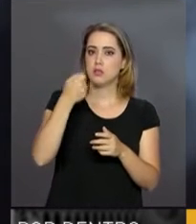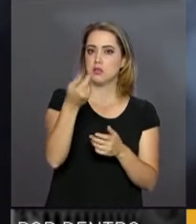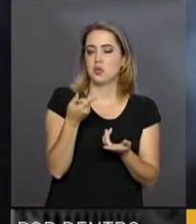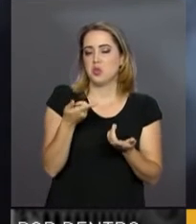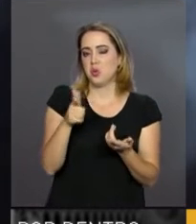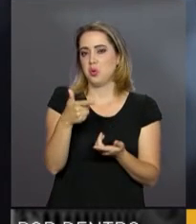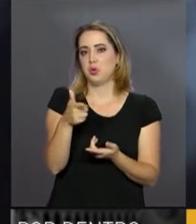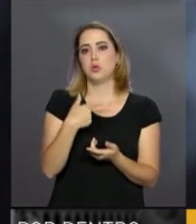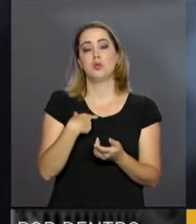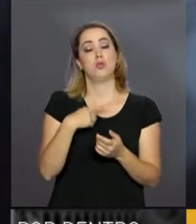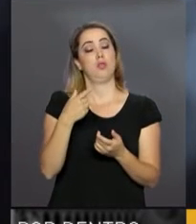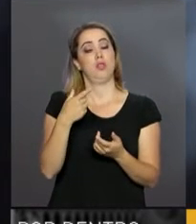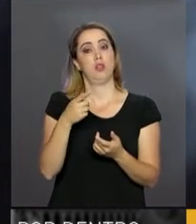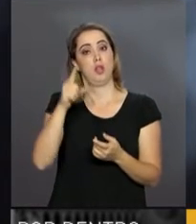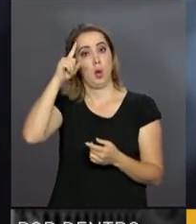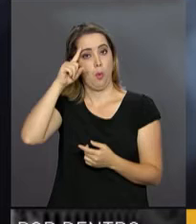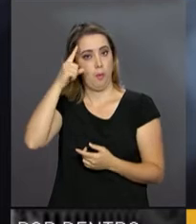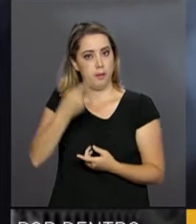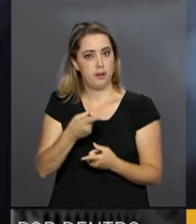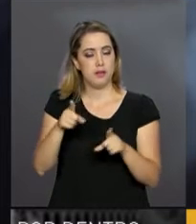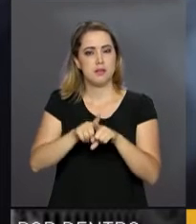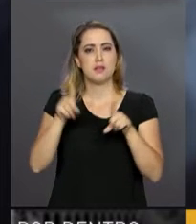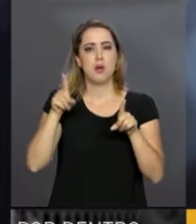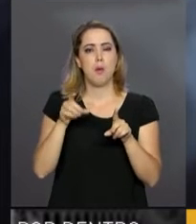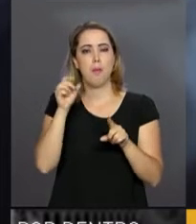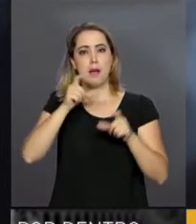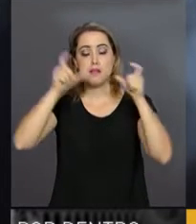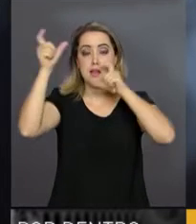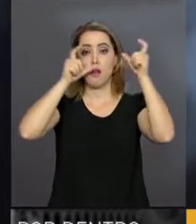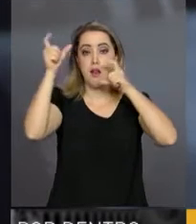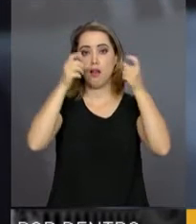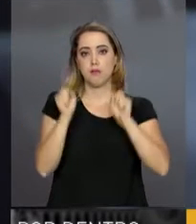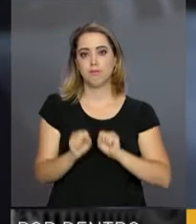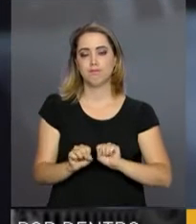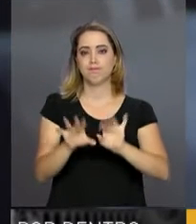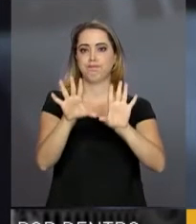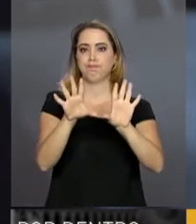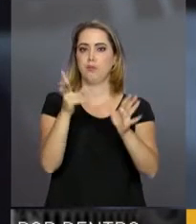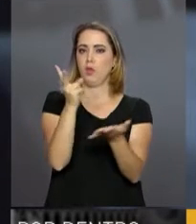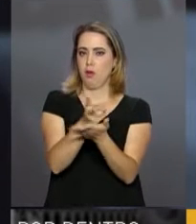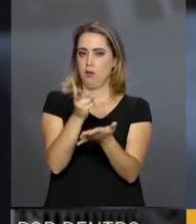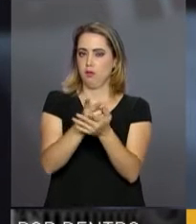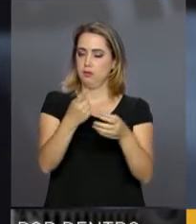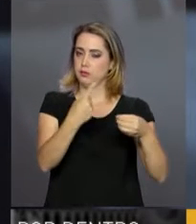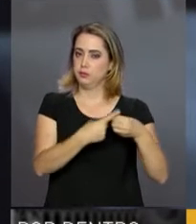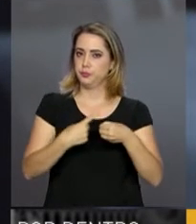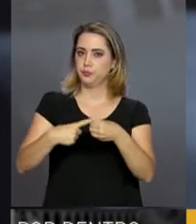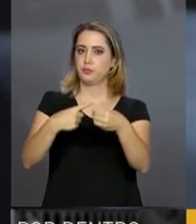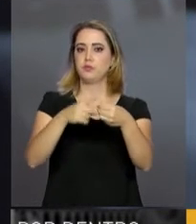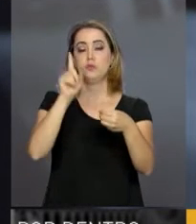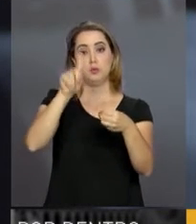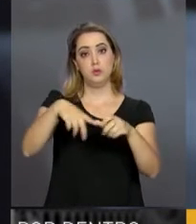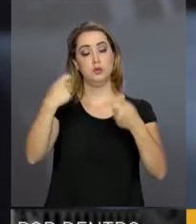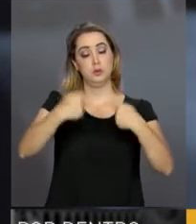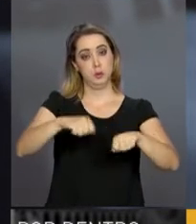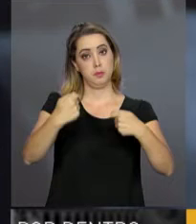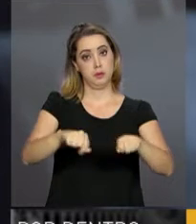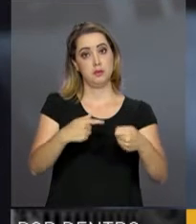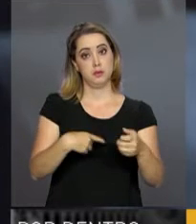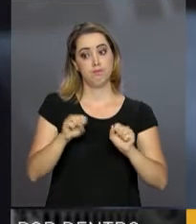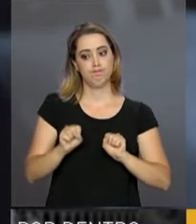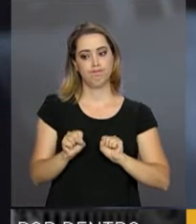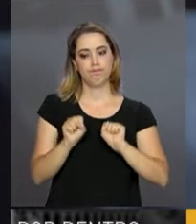obrigatórias e sim educativas para alertar o motorista de acender os faróis. Mesmo nas cidades, é salutar que se acendam os